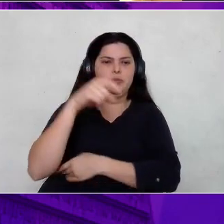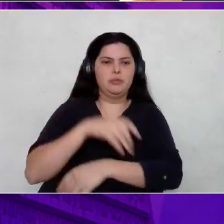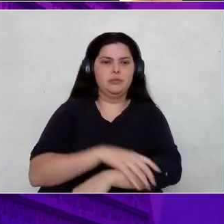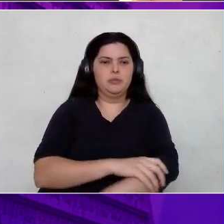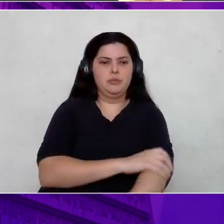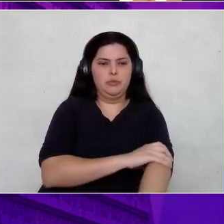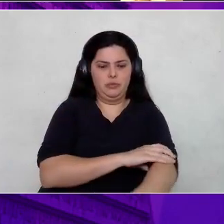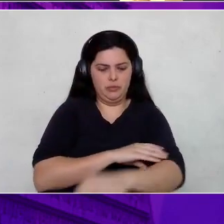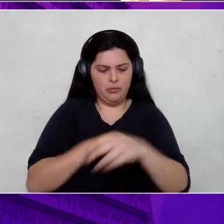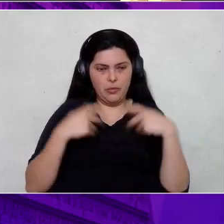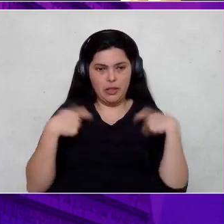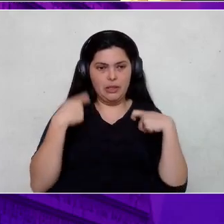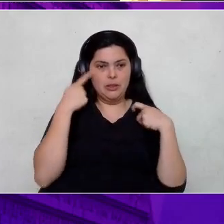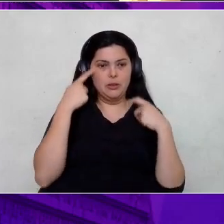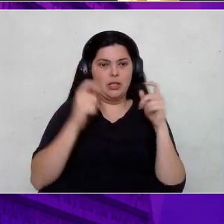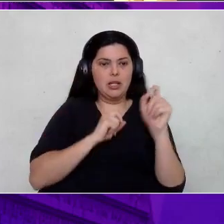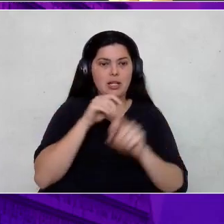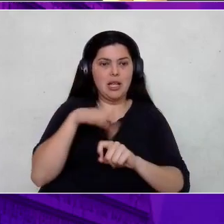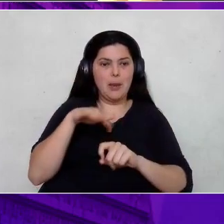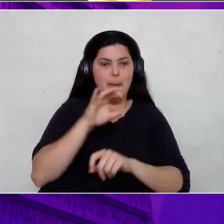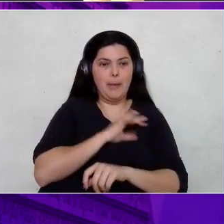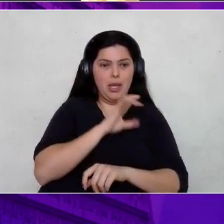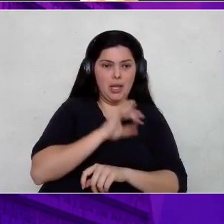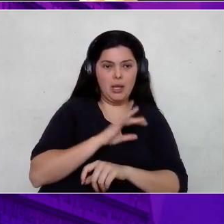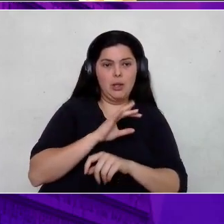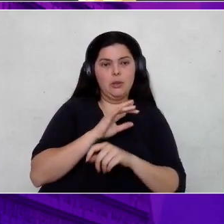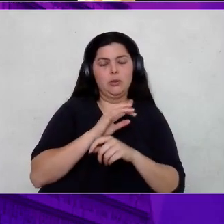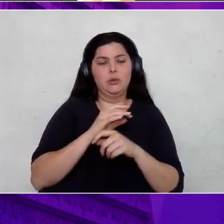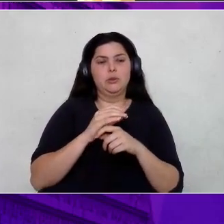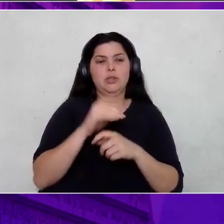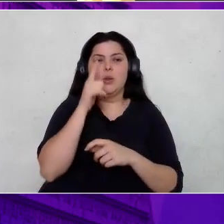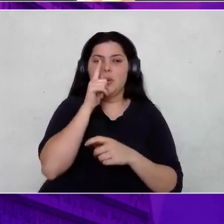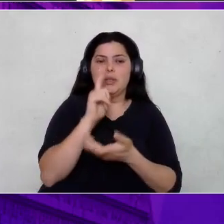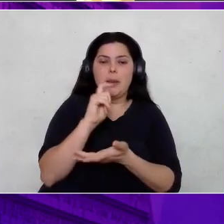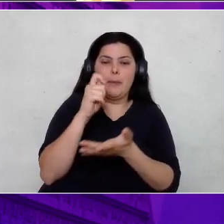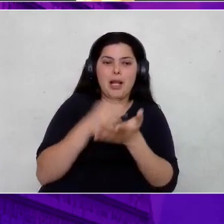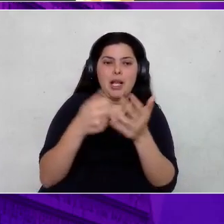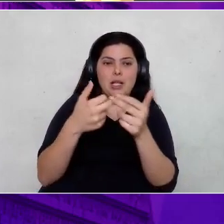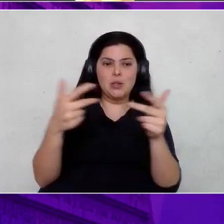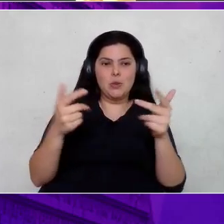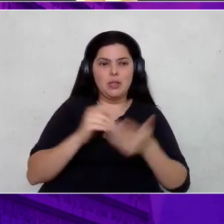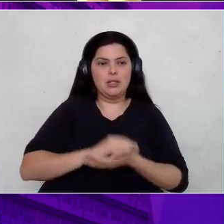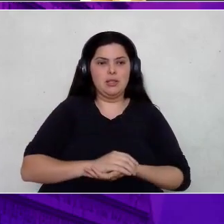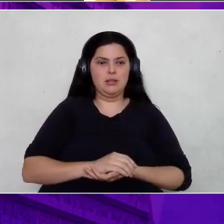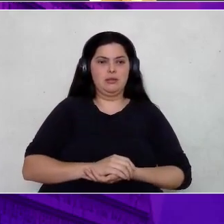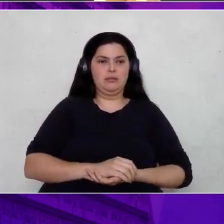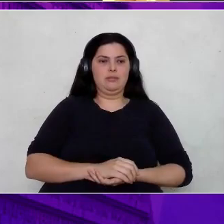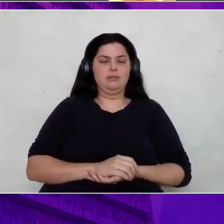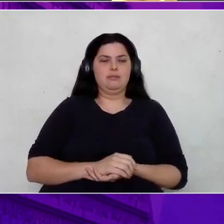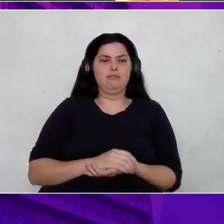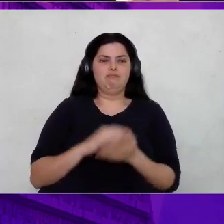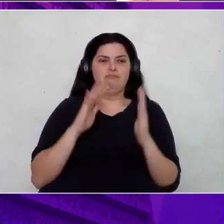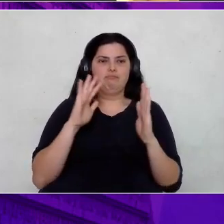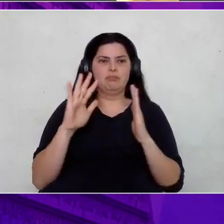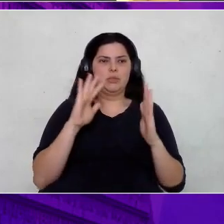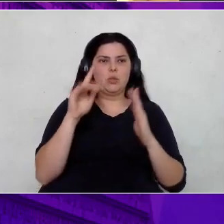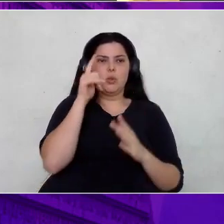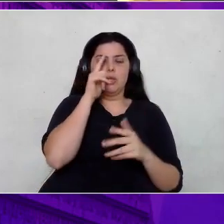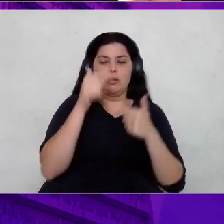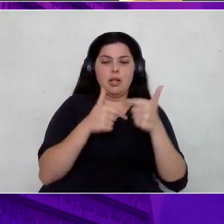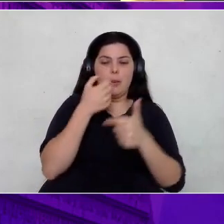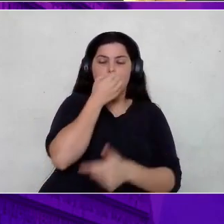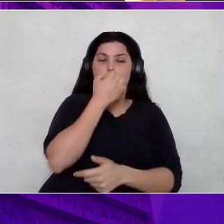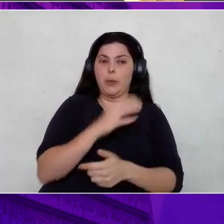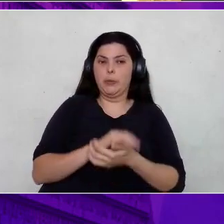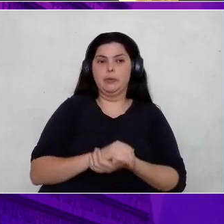nesse medo, nesse receio de não dar conta de pagar as contas. E foi nessa época que eu consegui um emprego legal, que eu